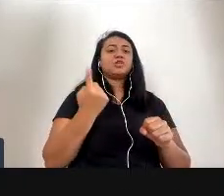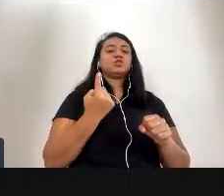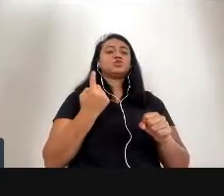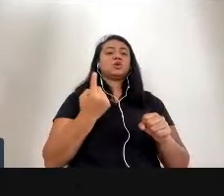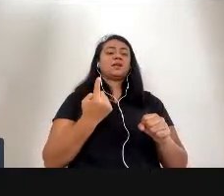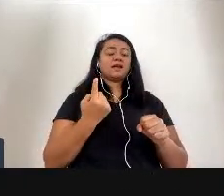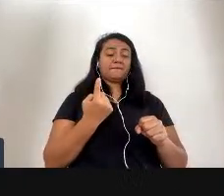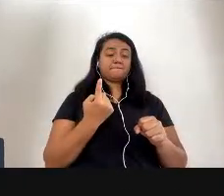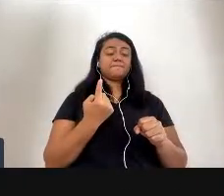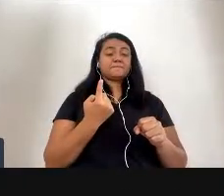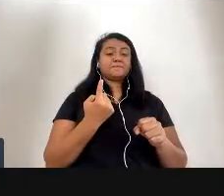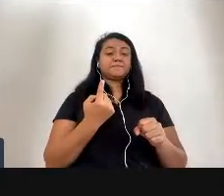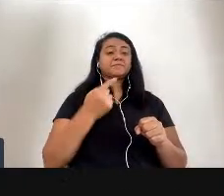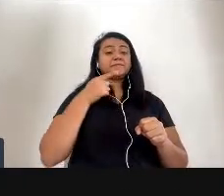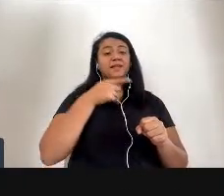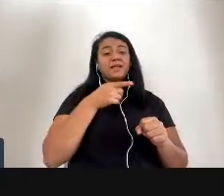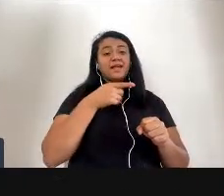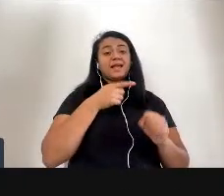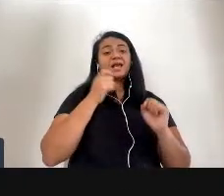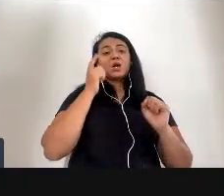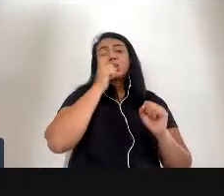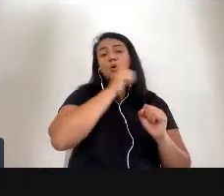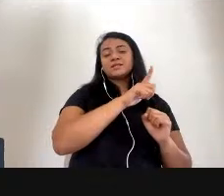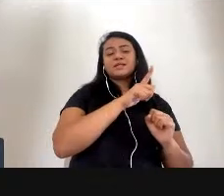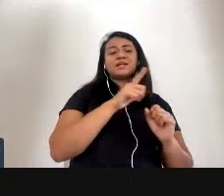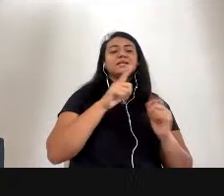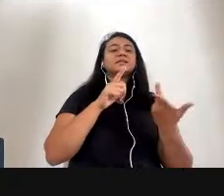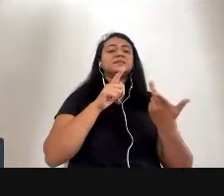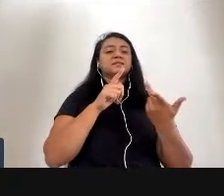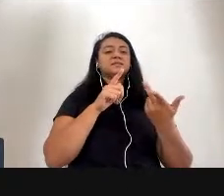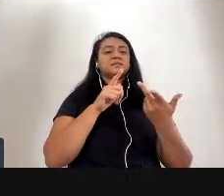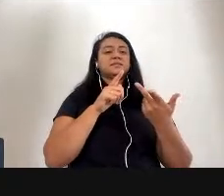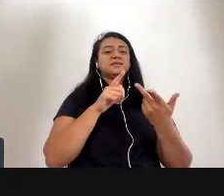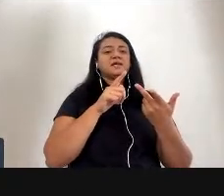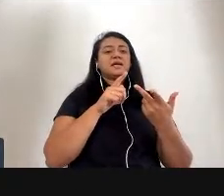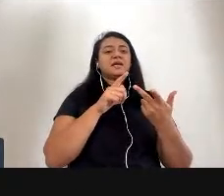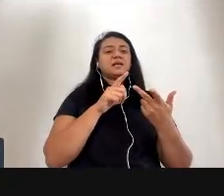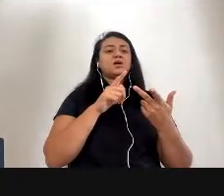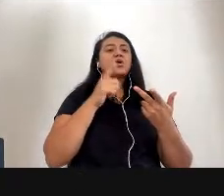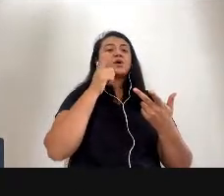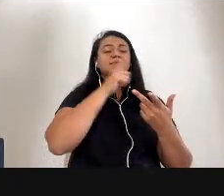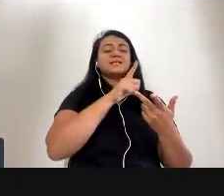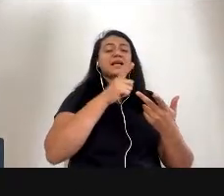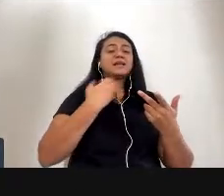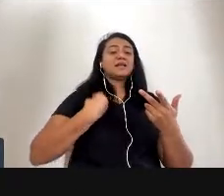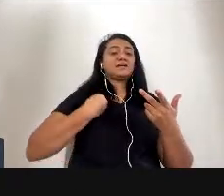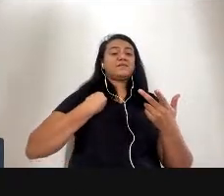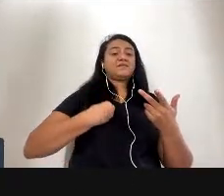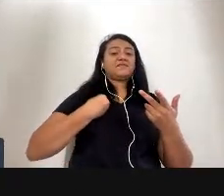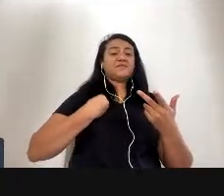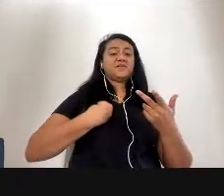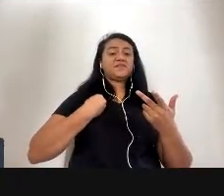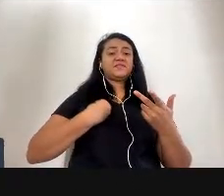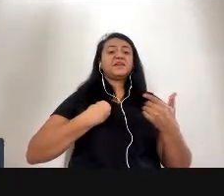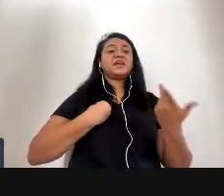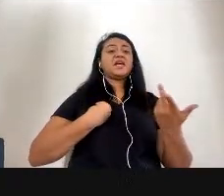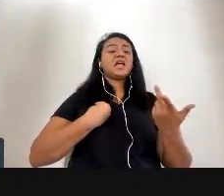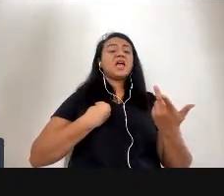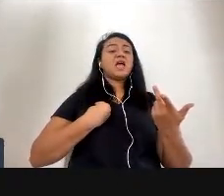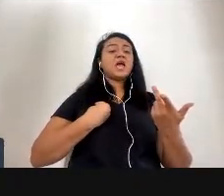que consegue se realizar e navegar socialmente por ele ser